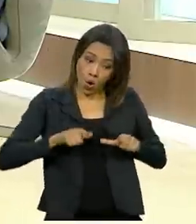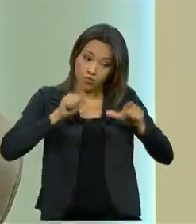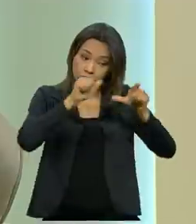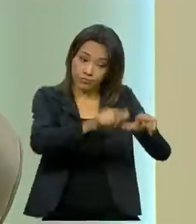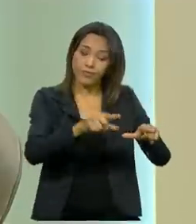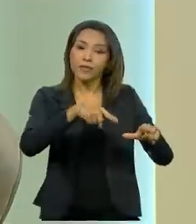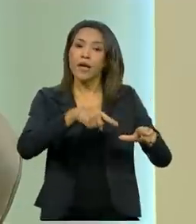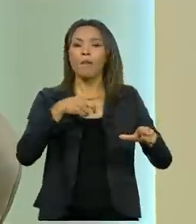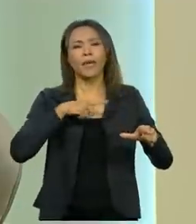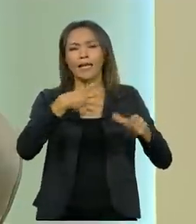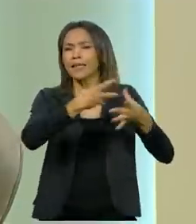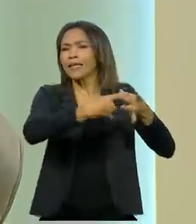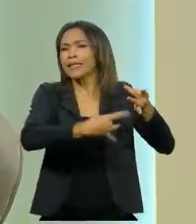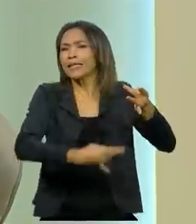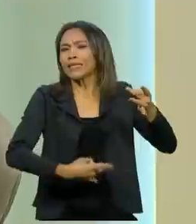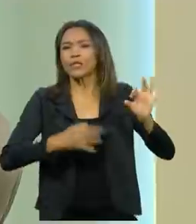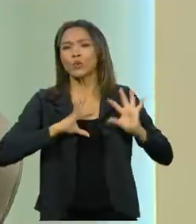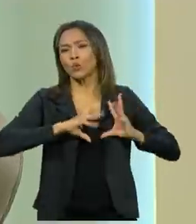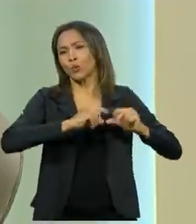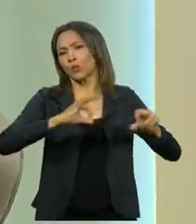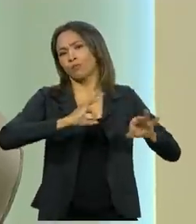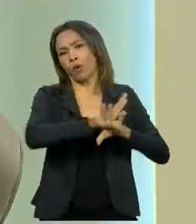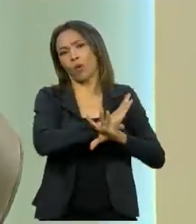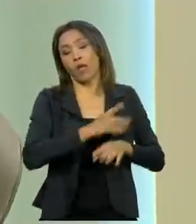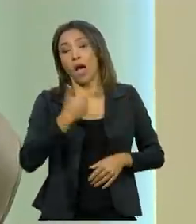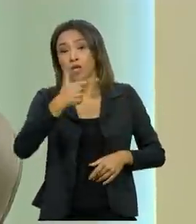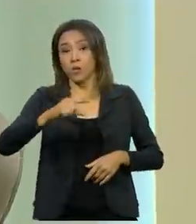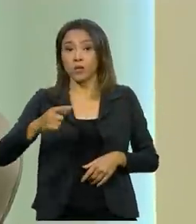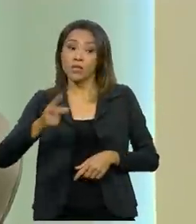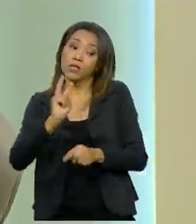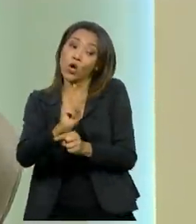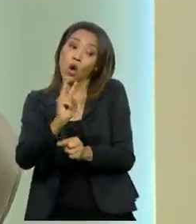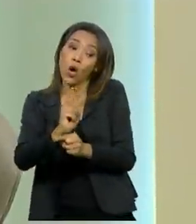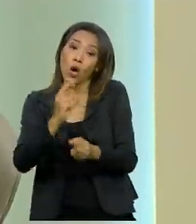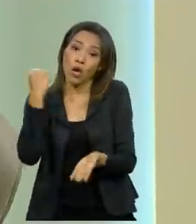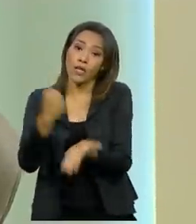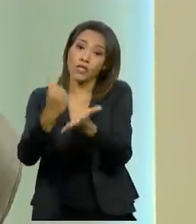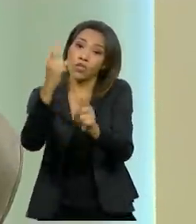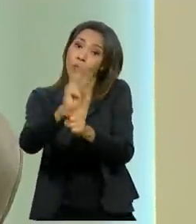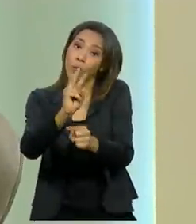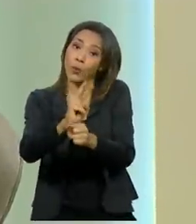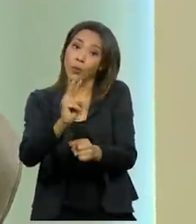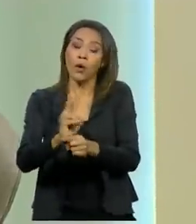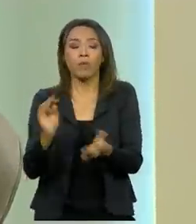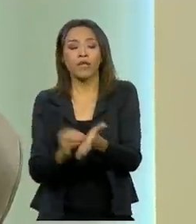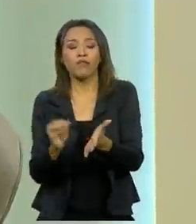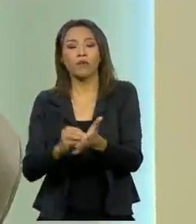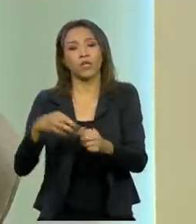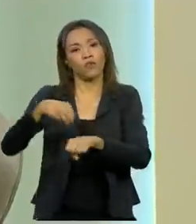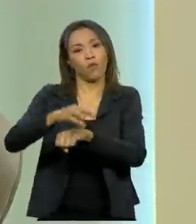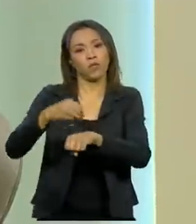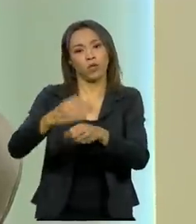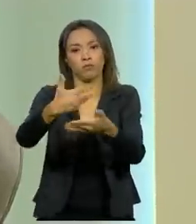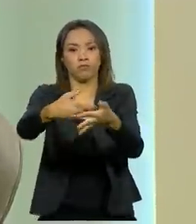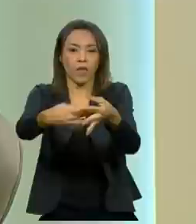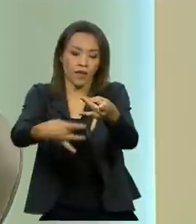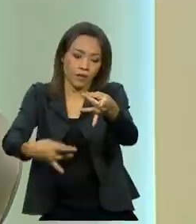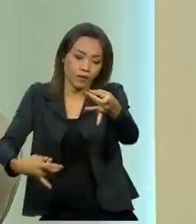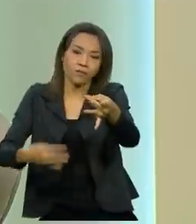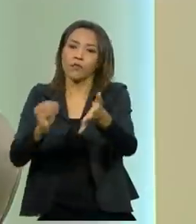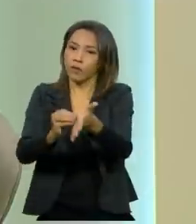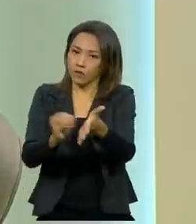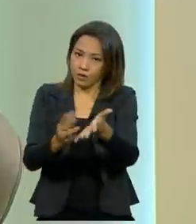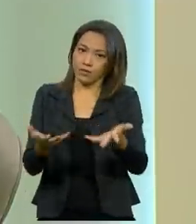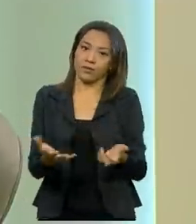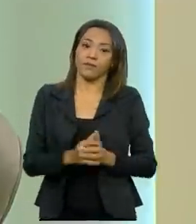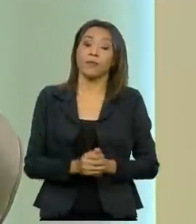as que têm registro emergencial, embora não tenham os dados completos, a questão da segurança. E no caso específico, a